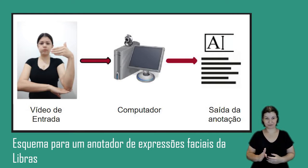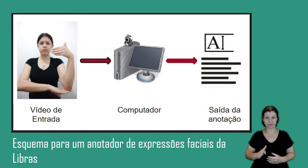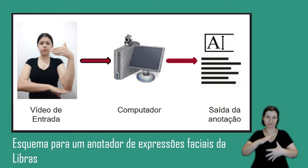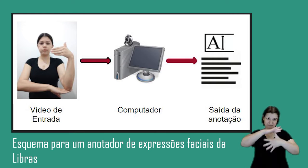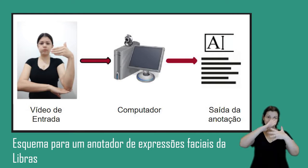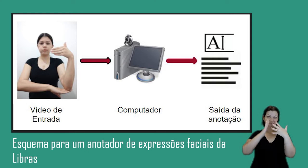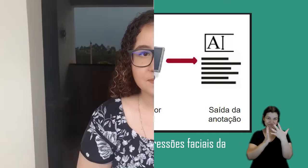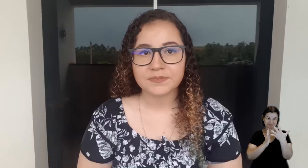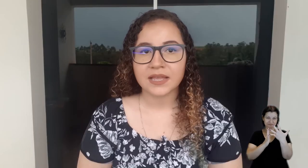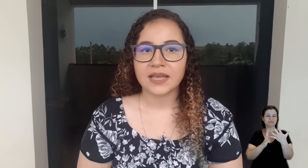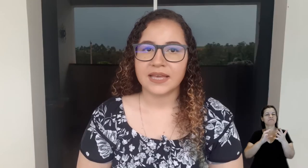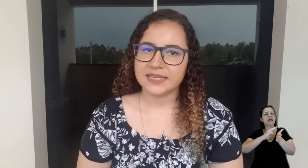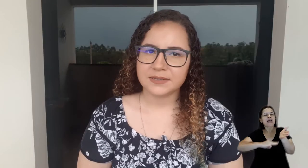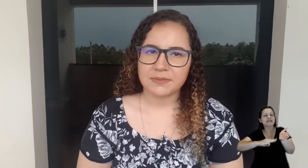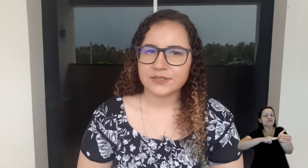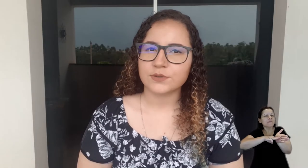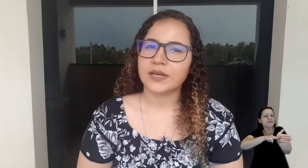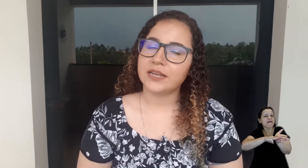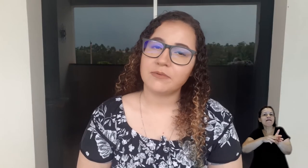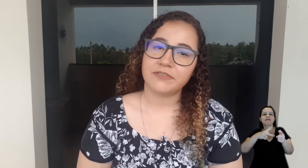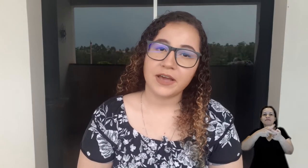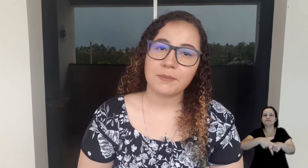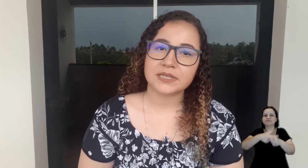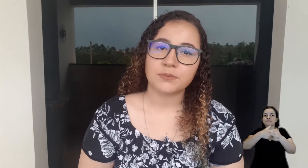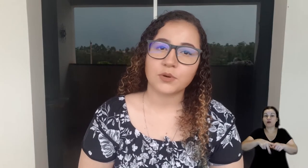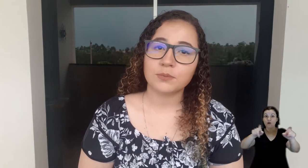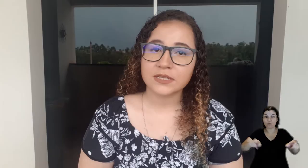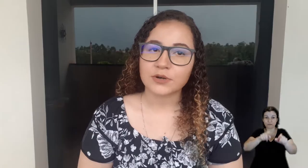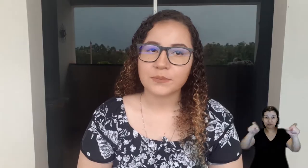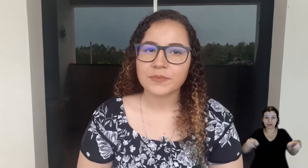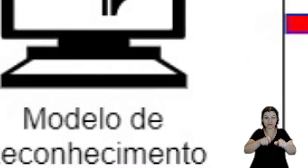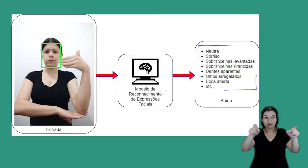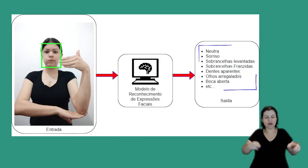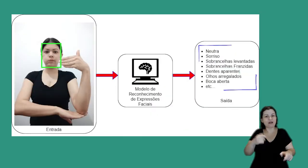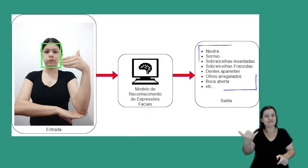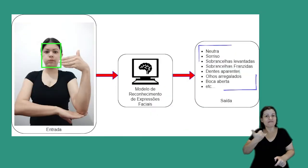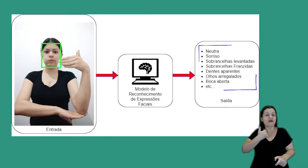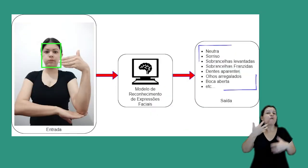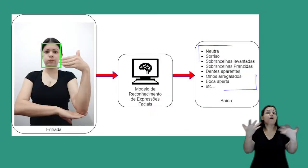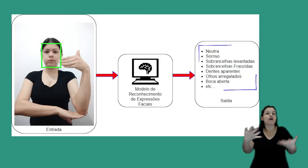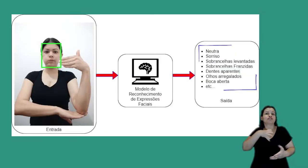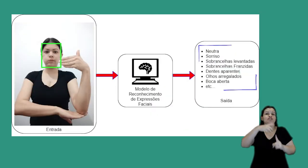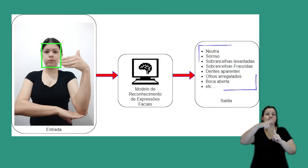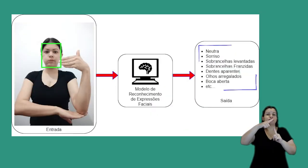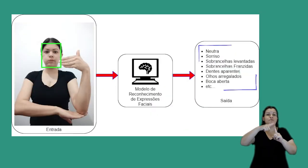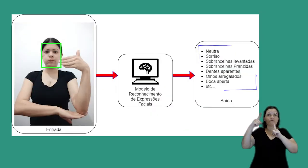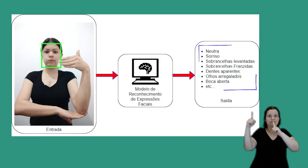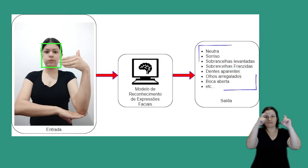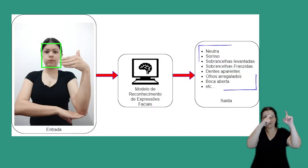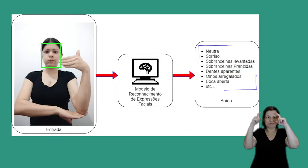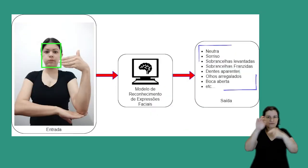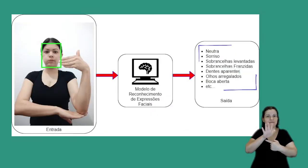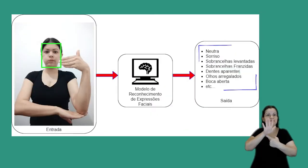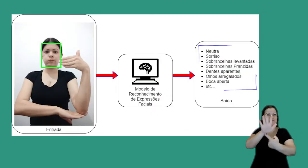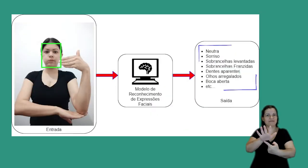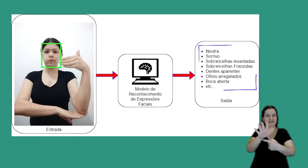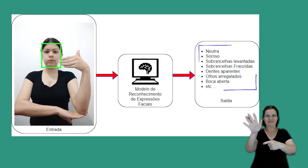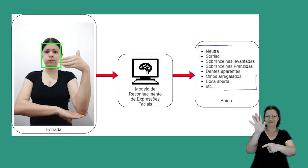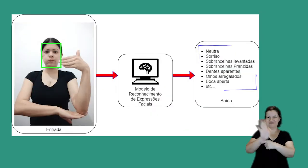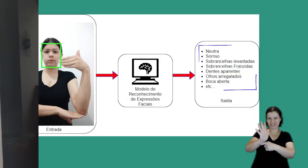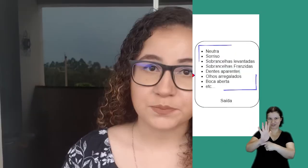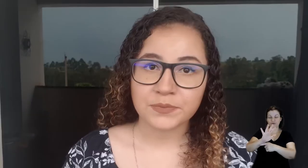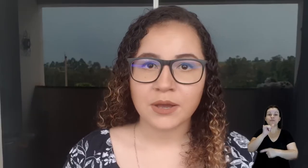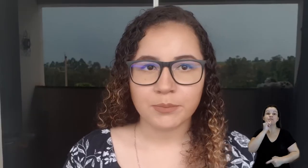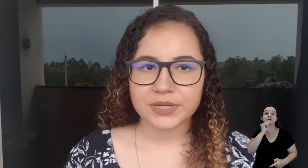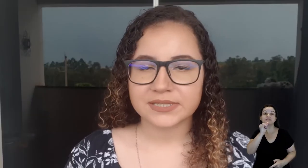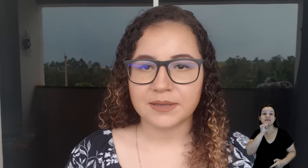brasileira, na Libras. Esse método é uma ferramenta para o computador, que vai dizer que tipo de expressão facial está sendo apresentada em